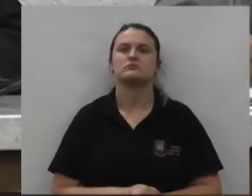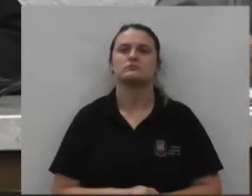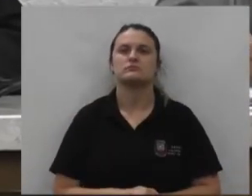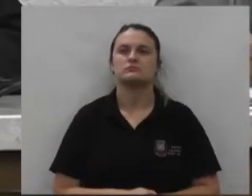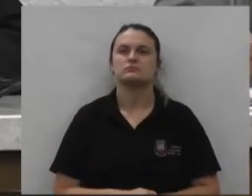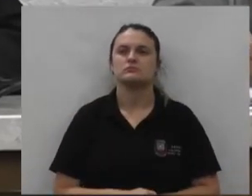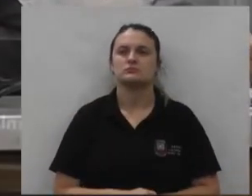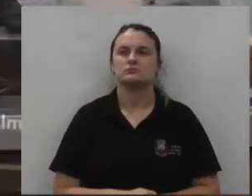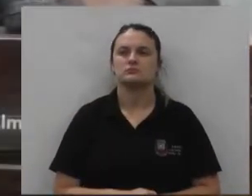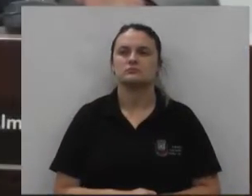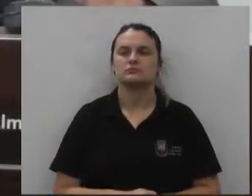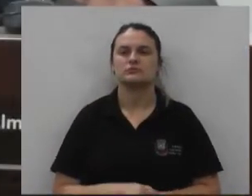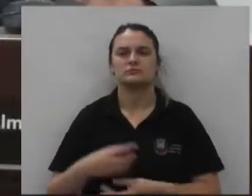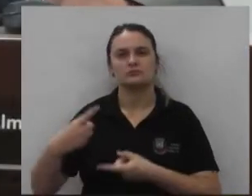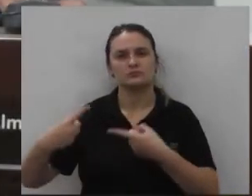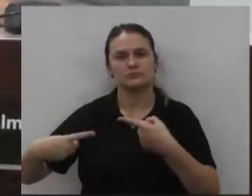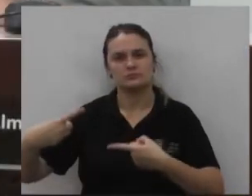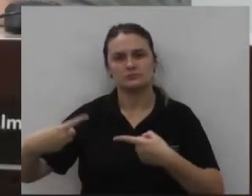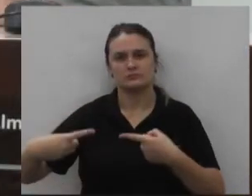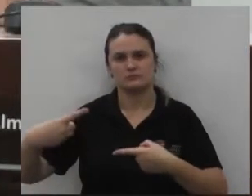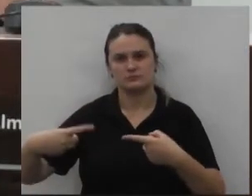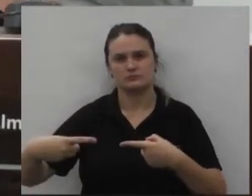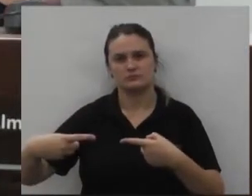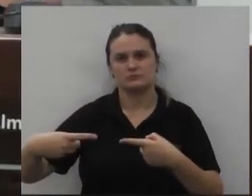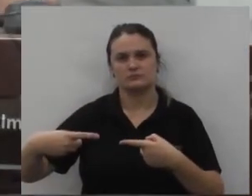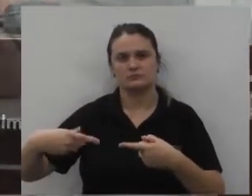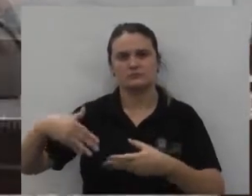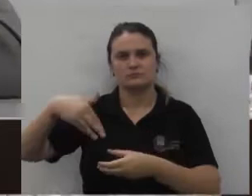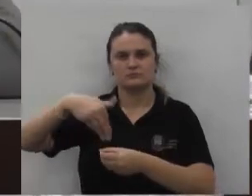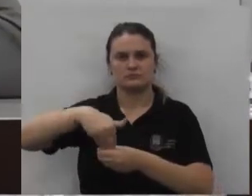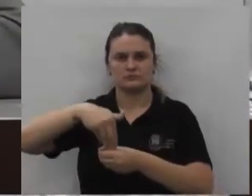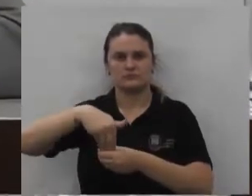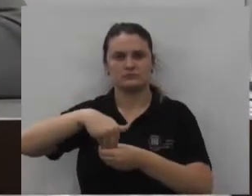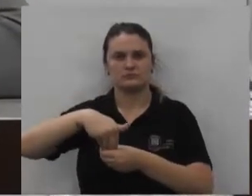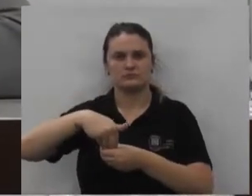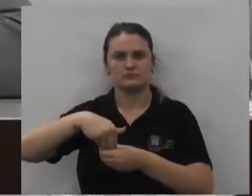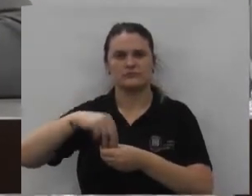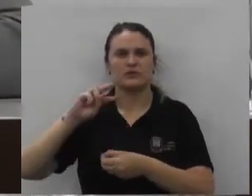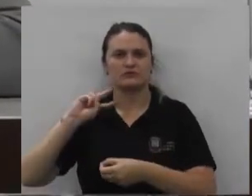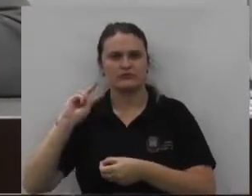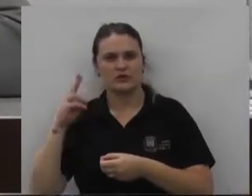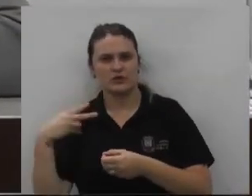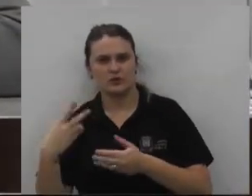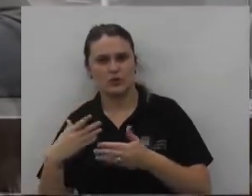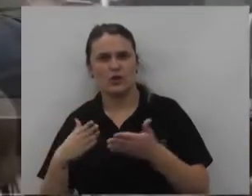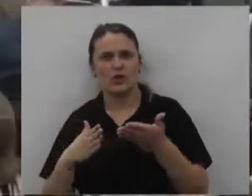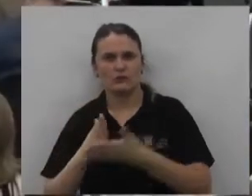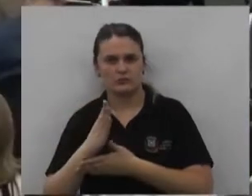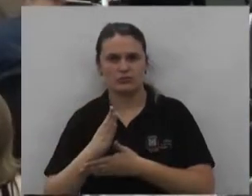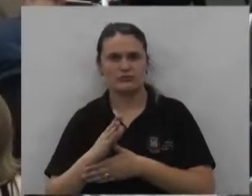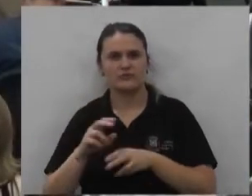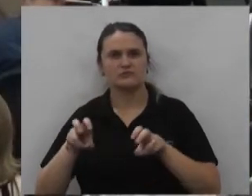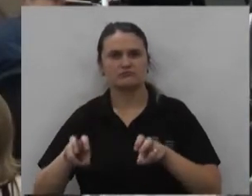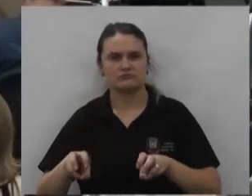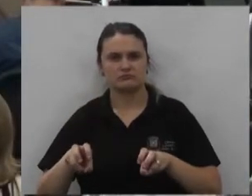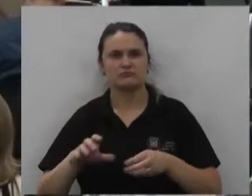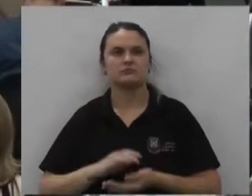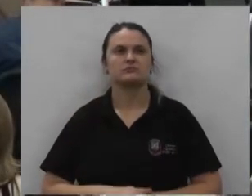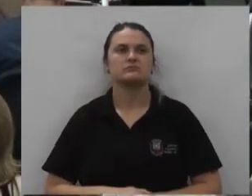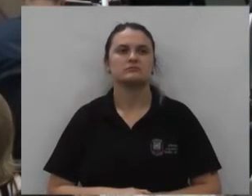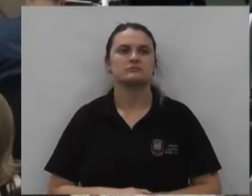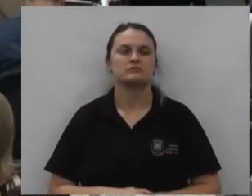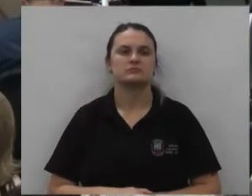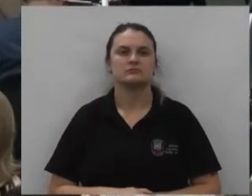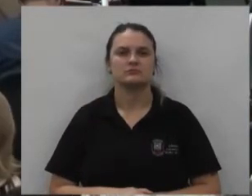é o parecer em discussão em votação senhores vereadores que aprovam permaneçam como